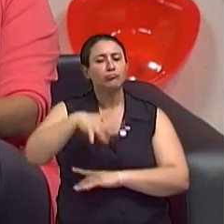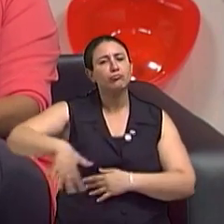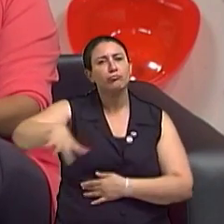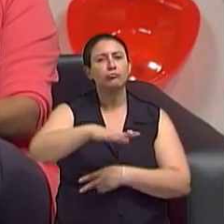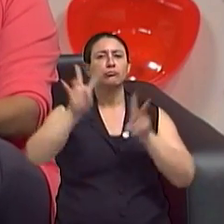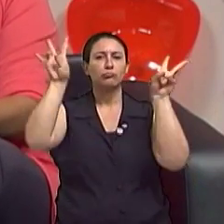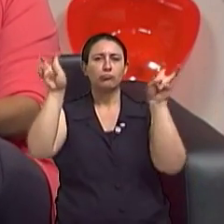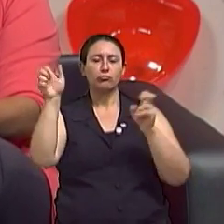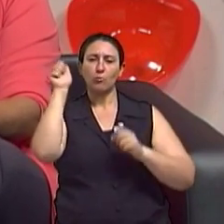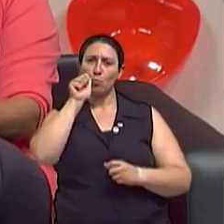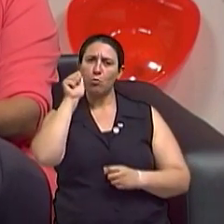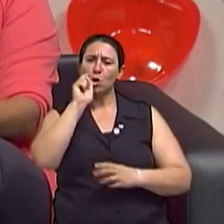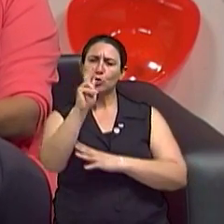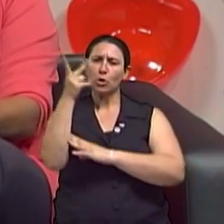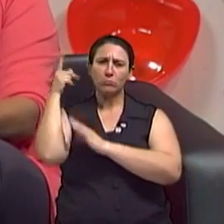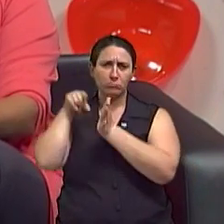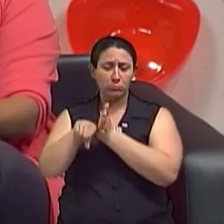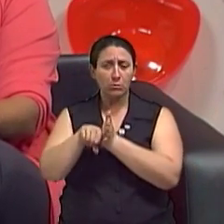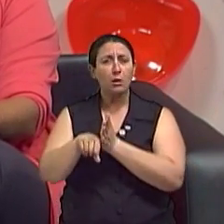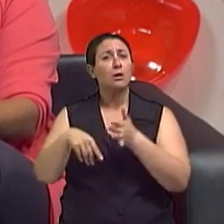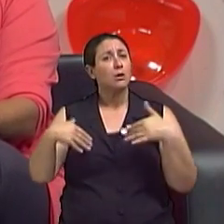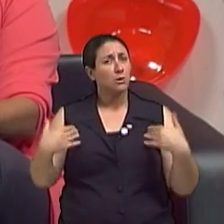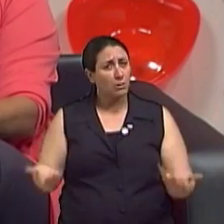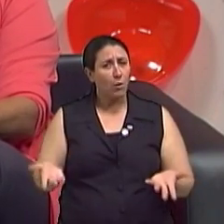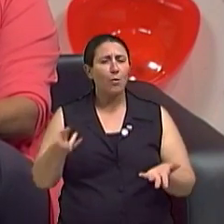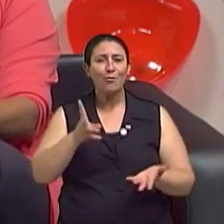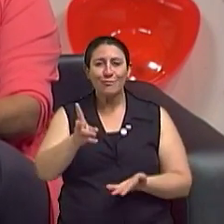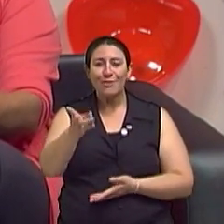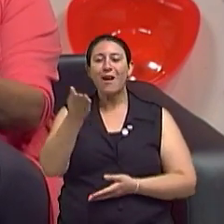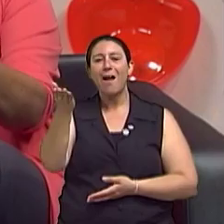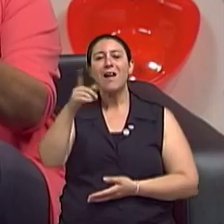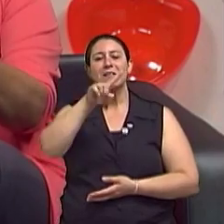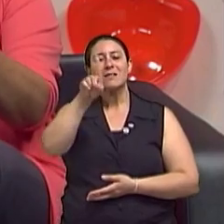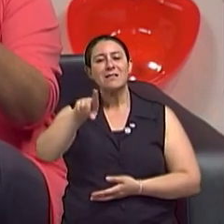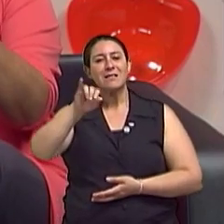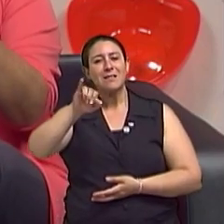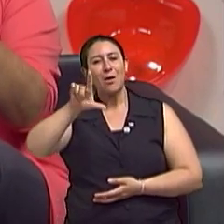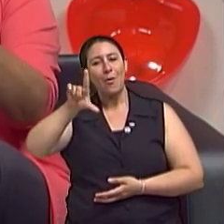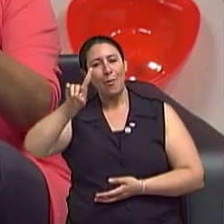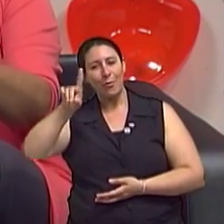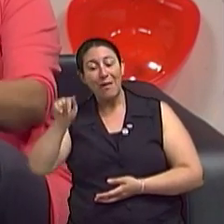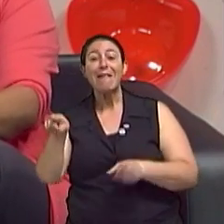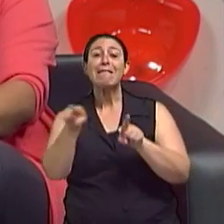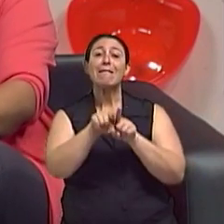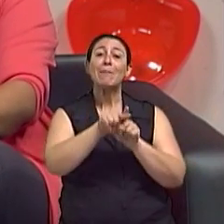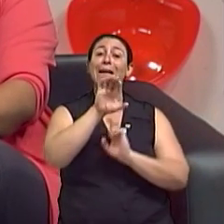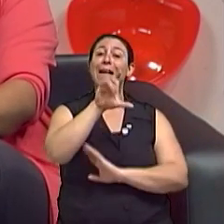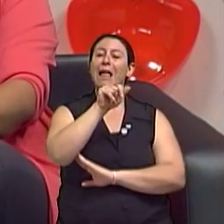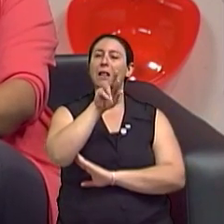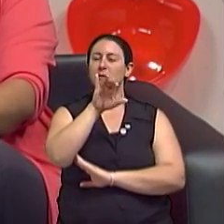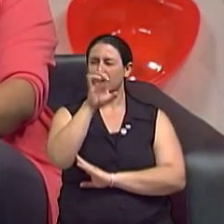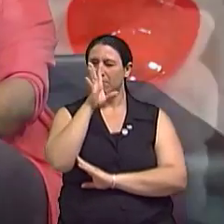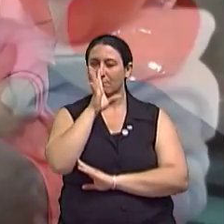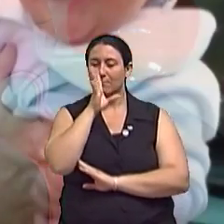história de vida de mulheres como Zilda Arnitz e Clarice Lispector. E agora vamos ver mais um VT.